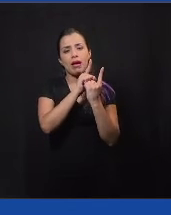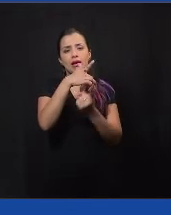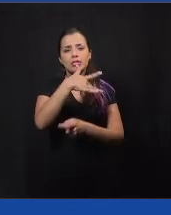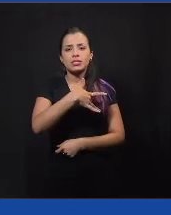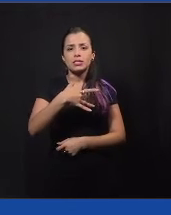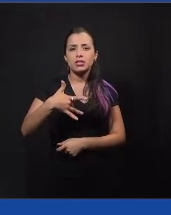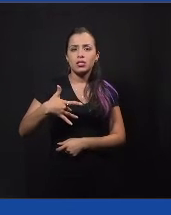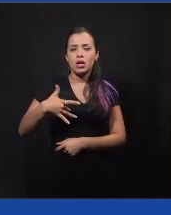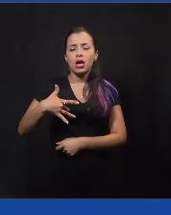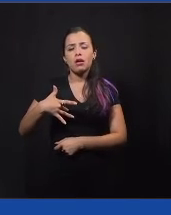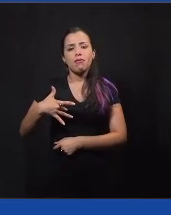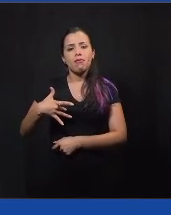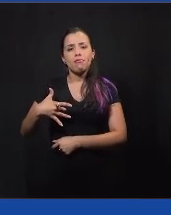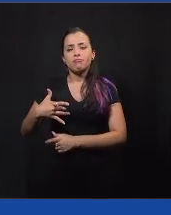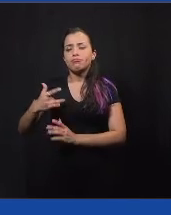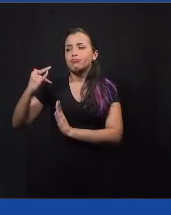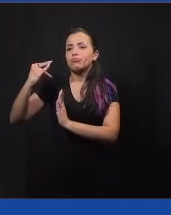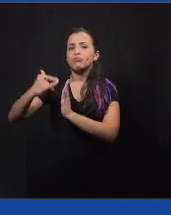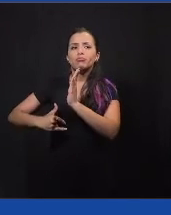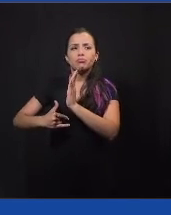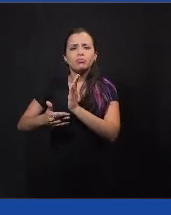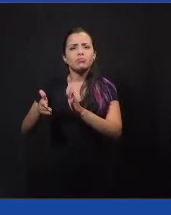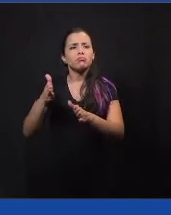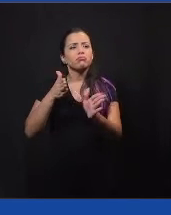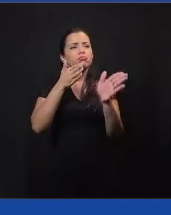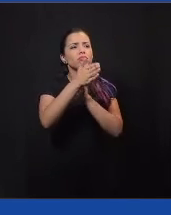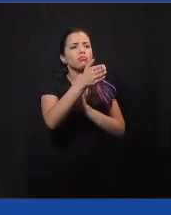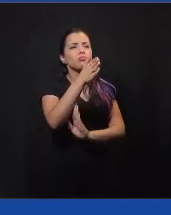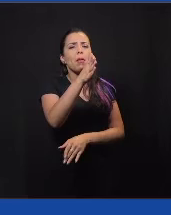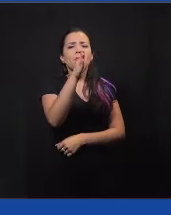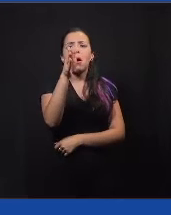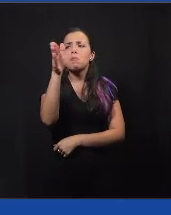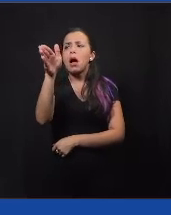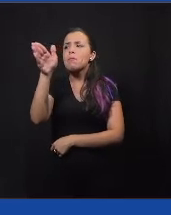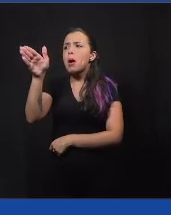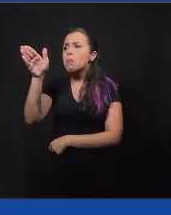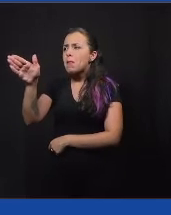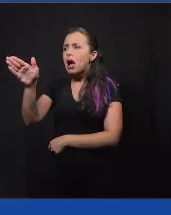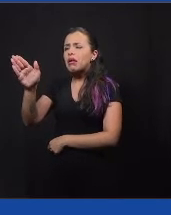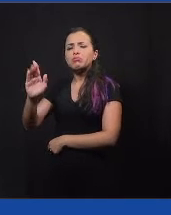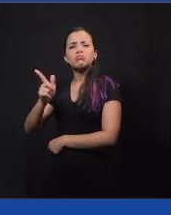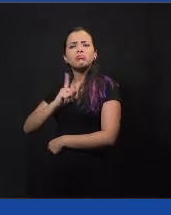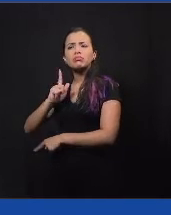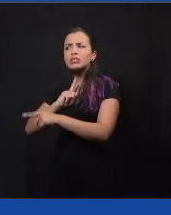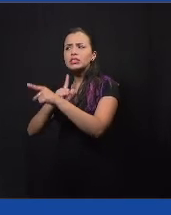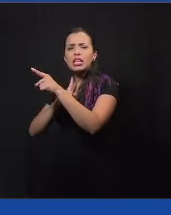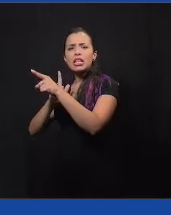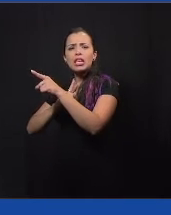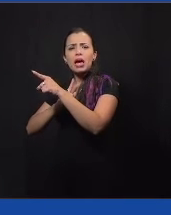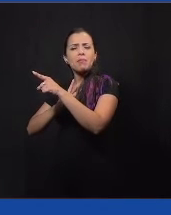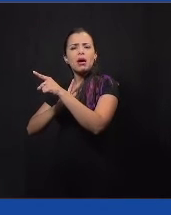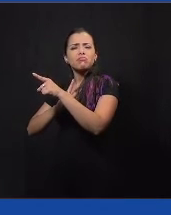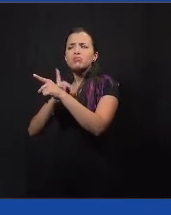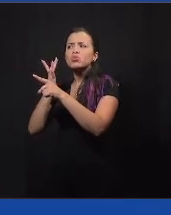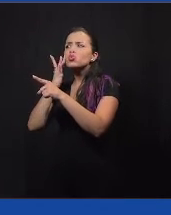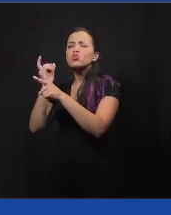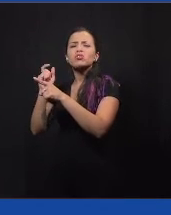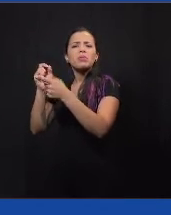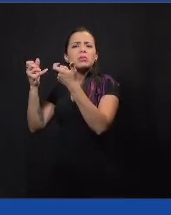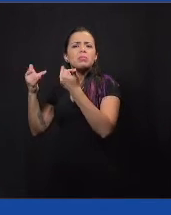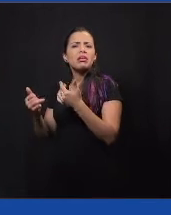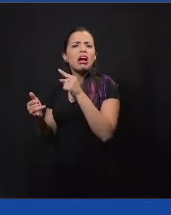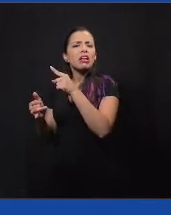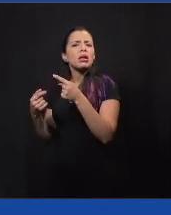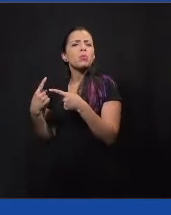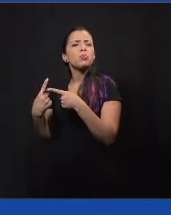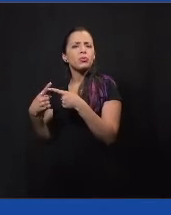de Contas do Estado, quais são as funções desses órgãos que estão no nosso dia a dia, mas a gente, às vezes, não sabe explicar realmente o que elas fazem. E